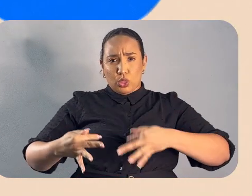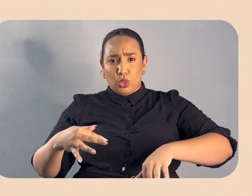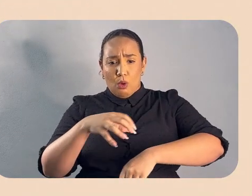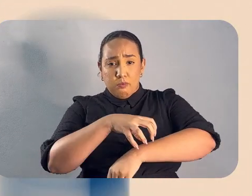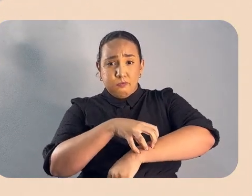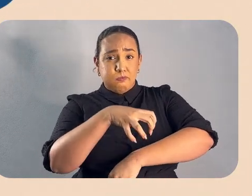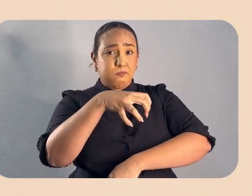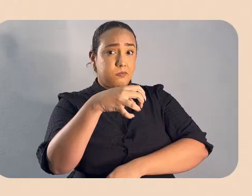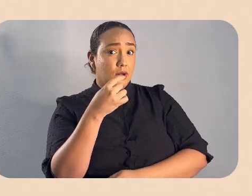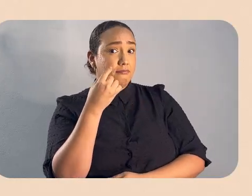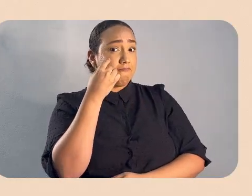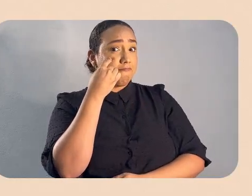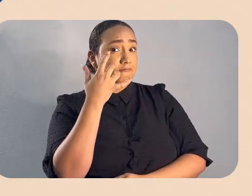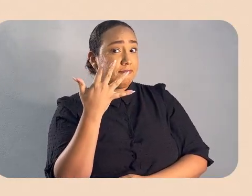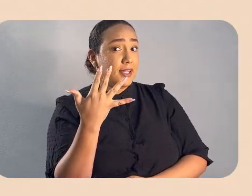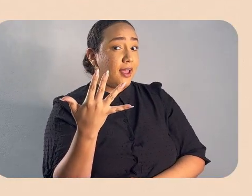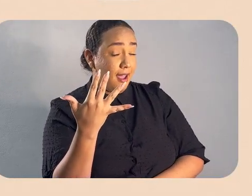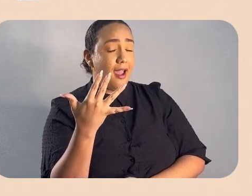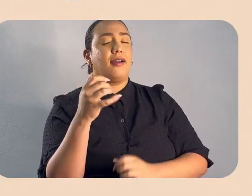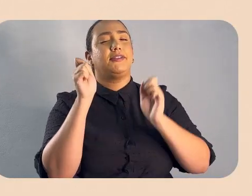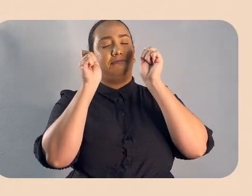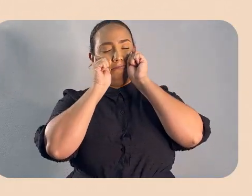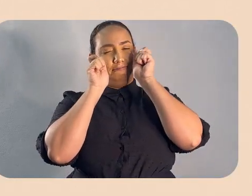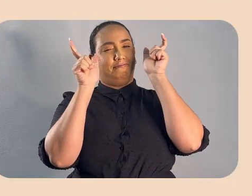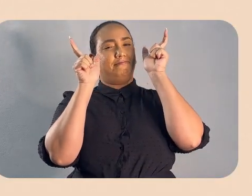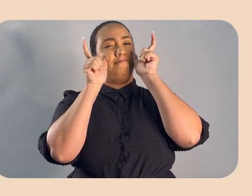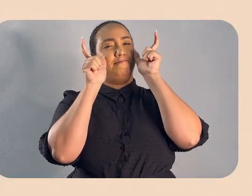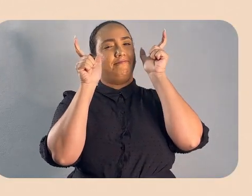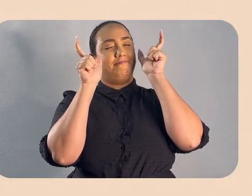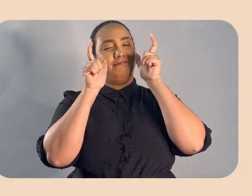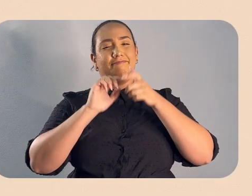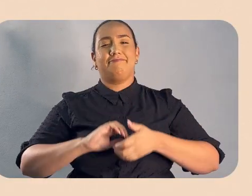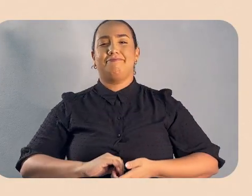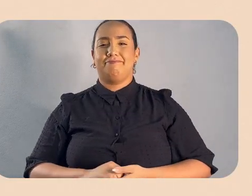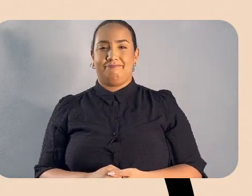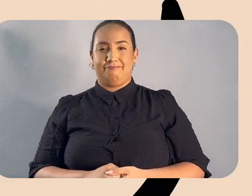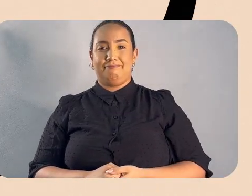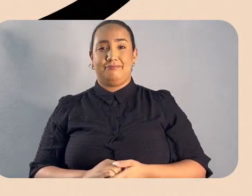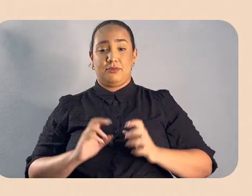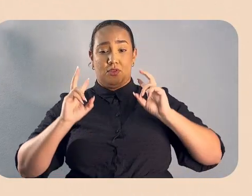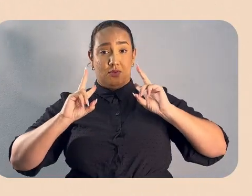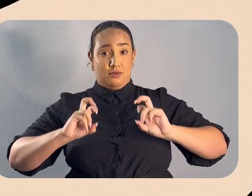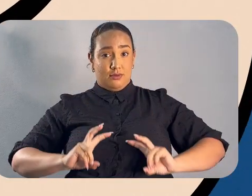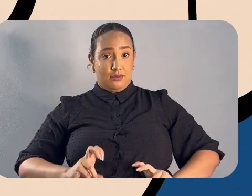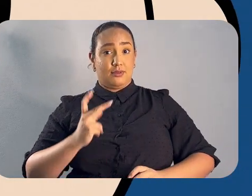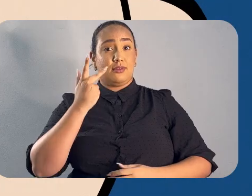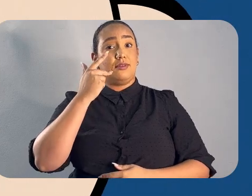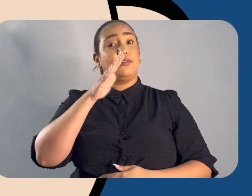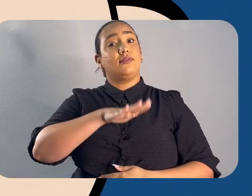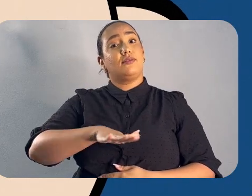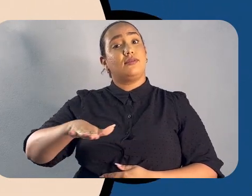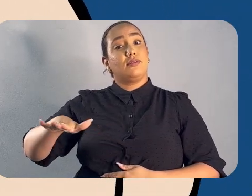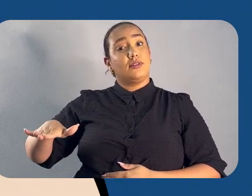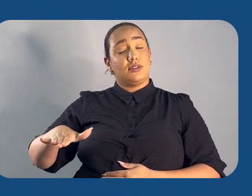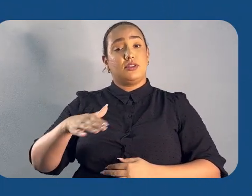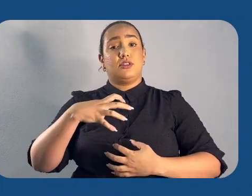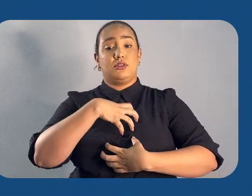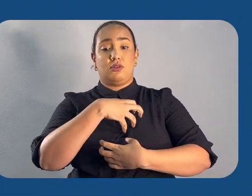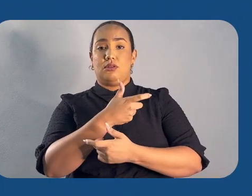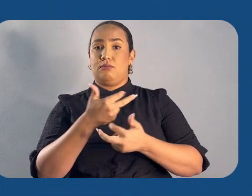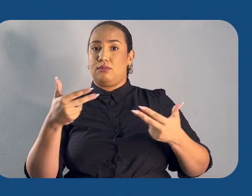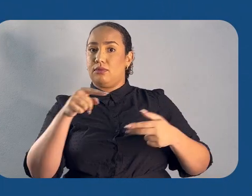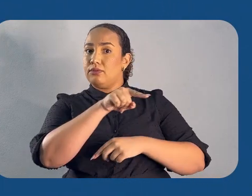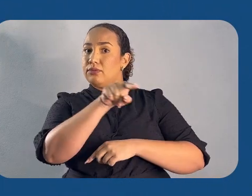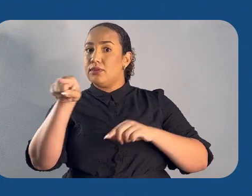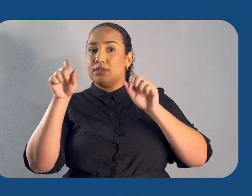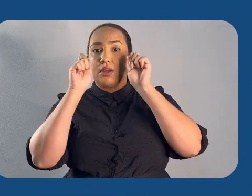Sinais, esses são os sinais Fica de olho, rapaz! Os sinais do câncer infantil juvenil precisam da